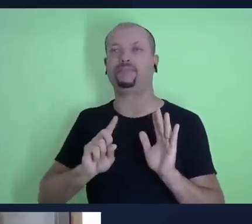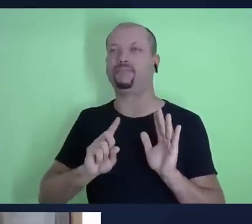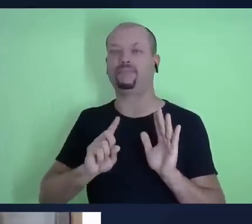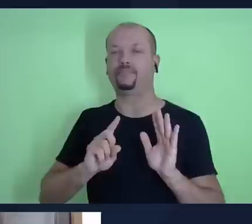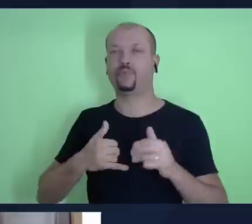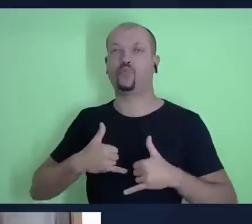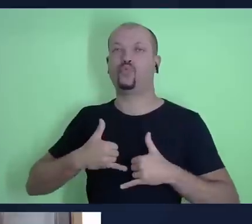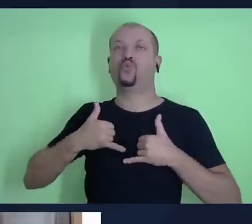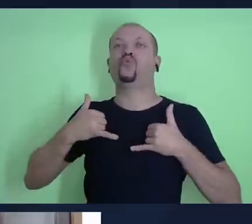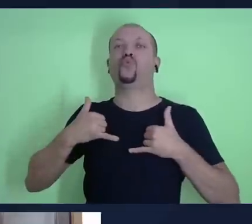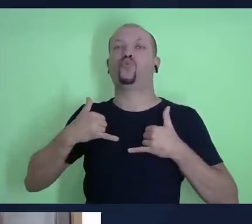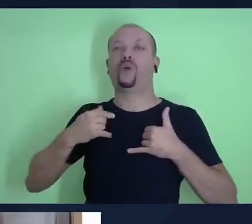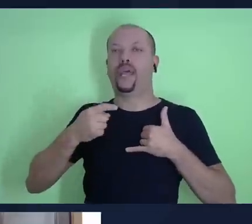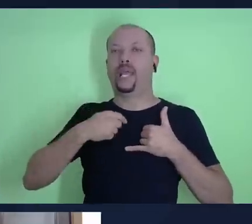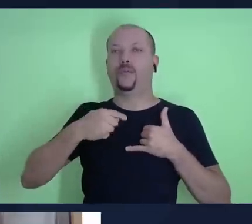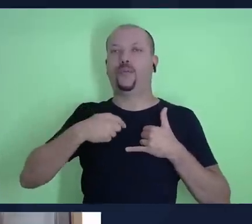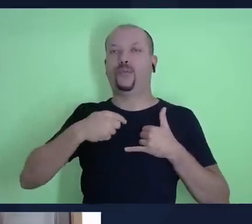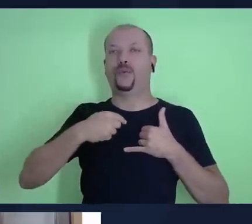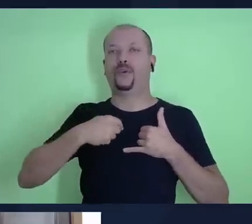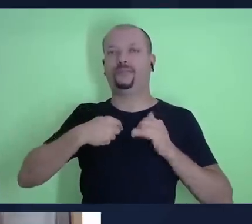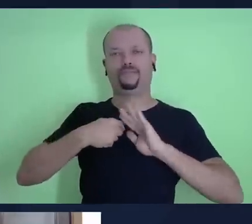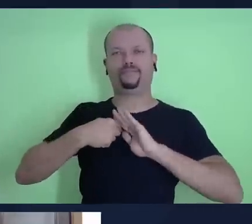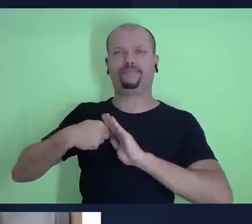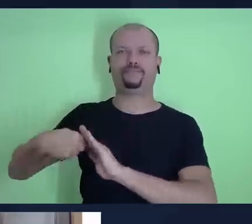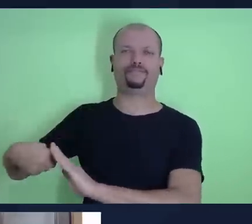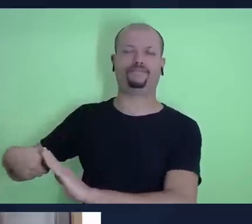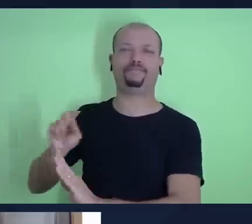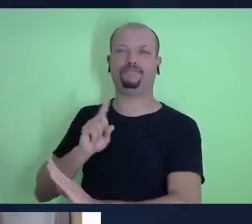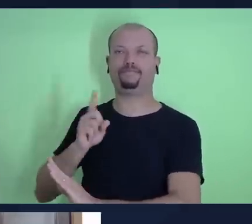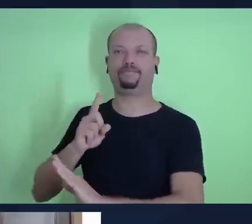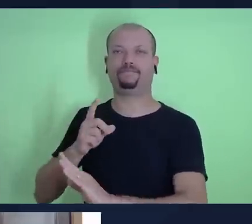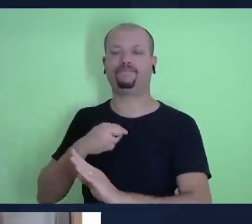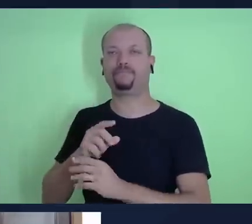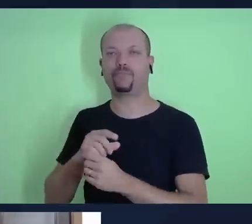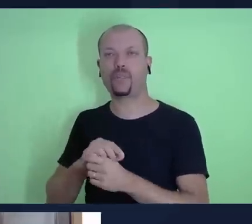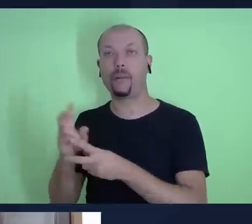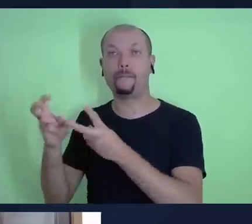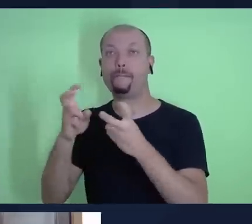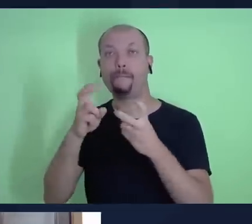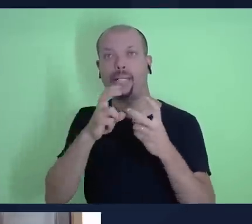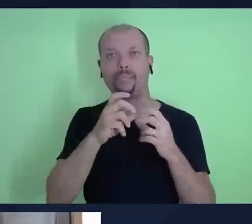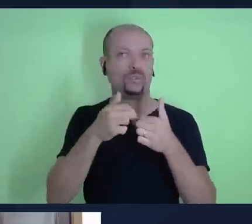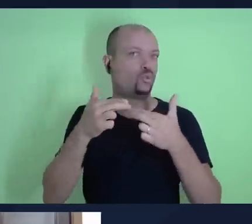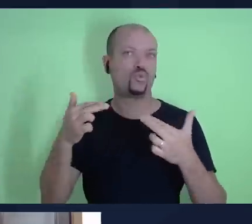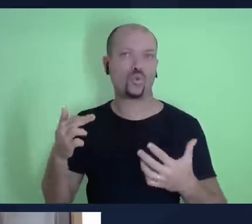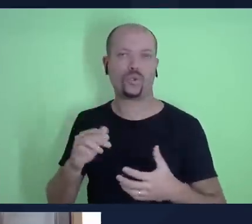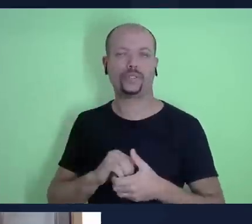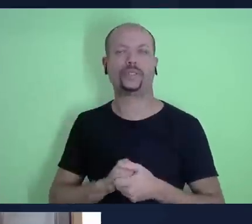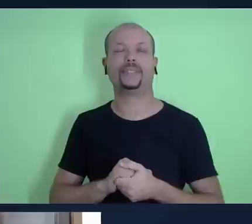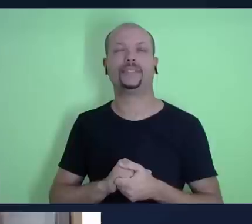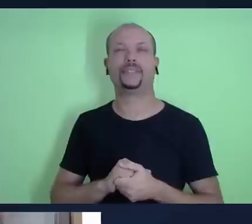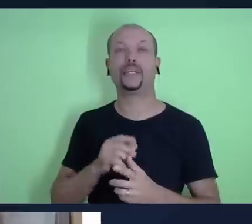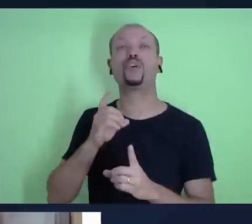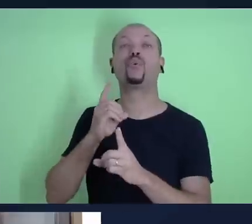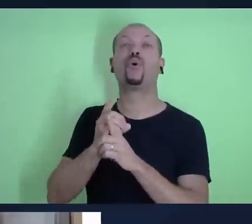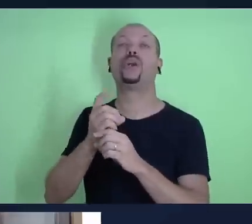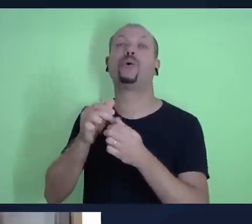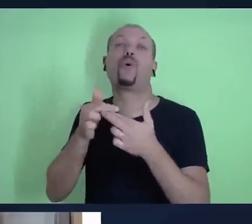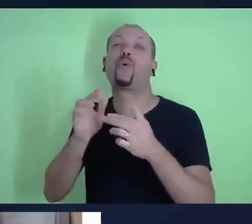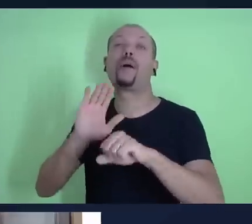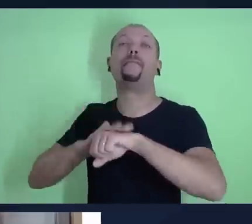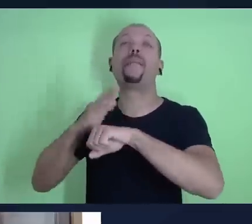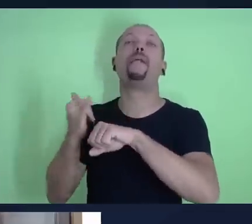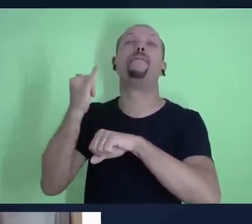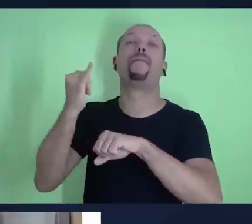mesmo, mais a maior probabilidade de eu achar sentido na própria vida, quanto mais eu encontrar algo maior do que eu mesmo,